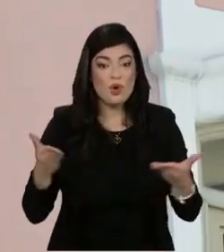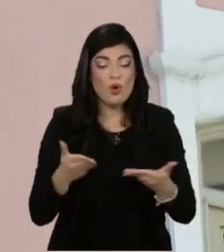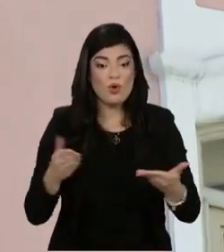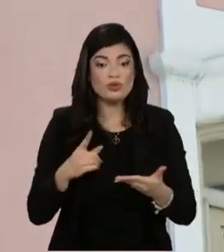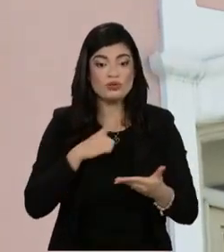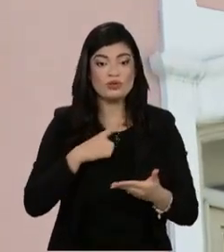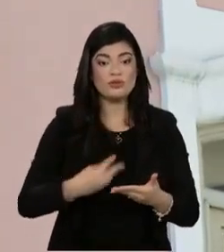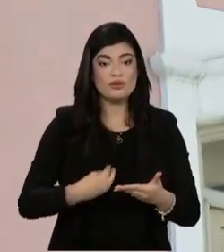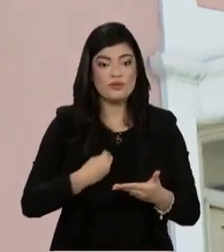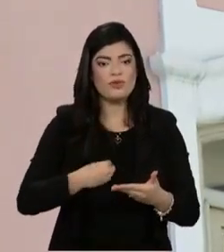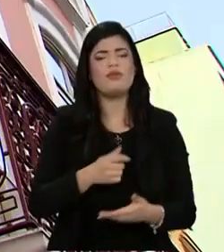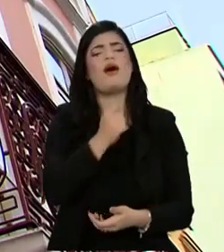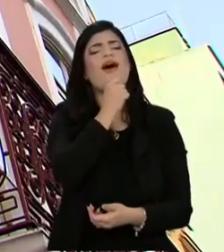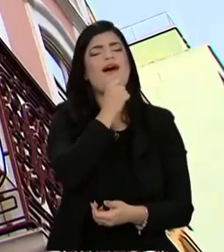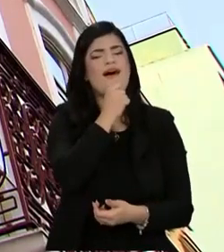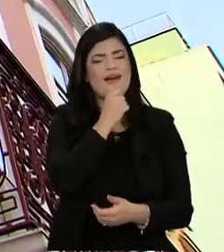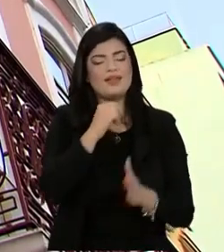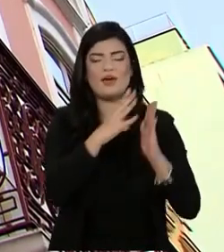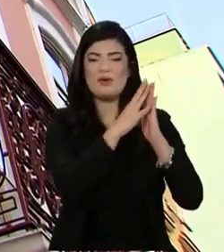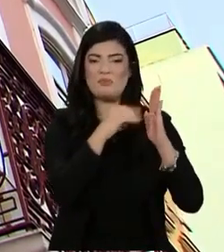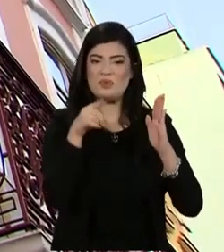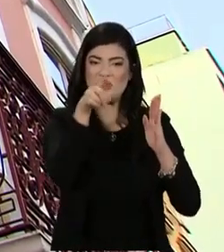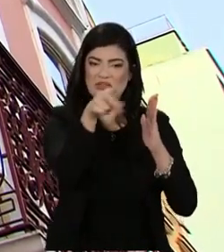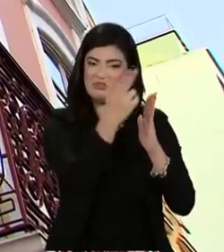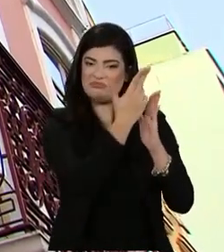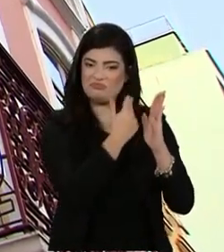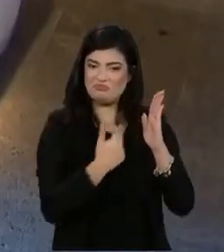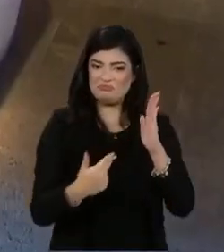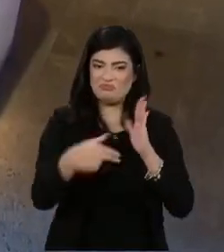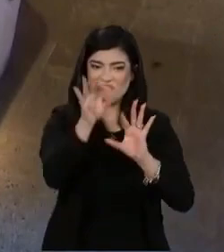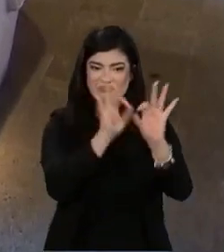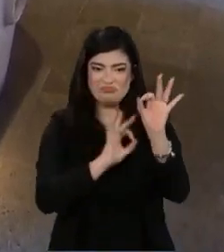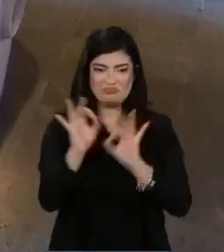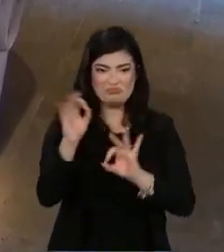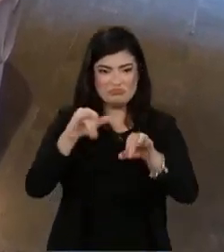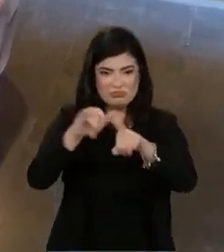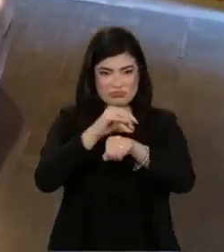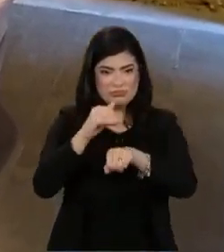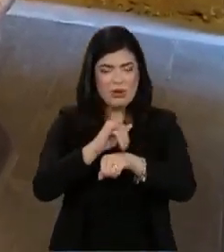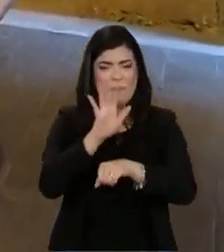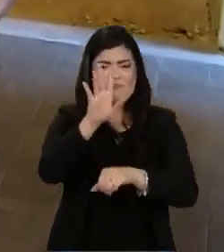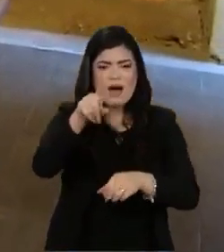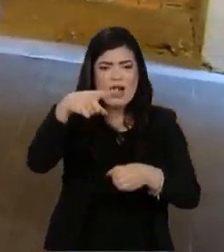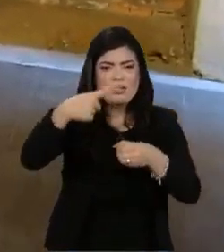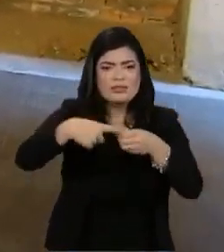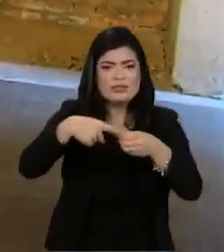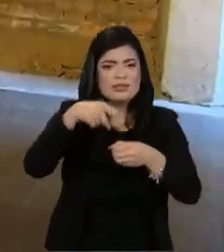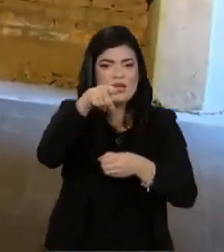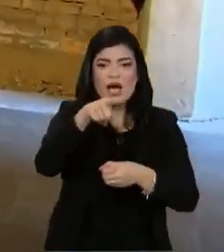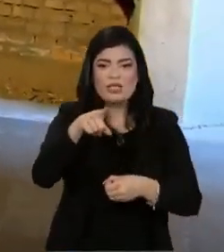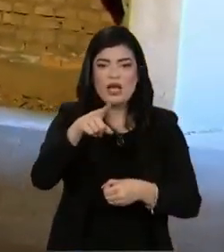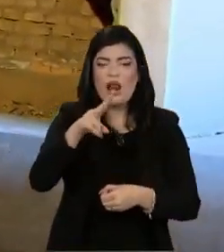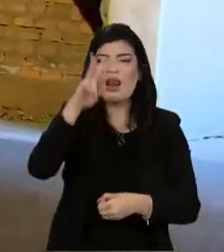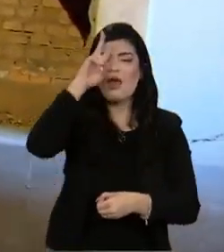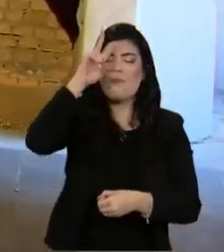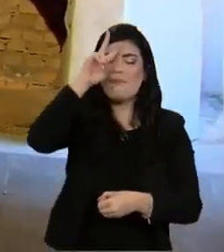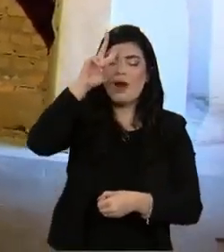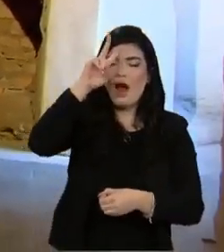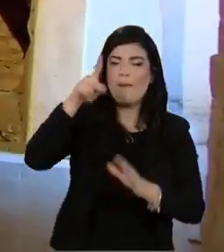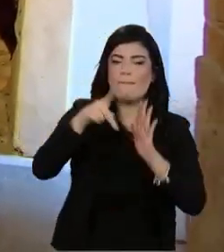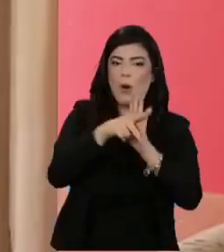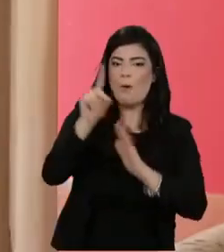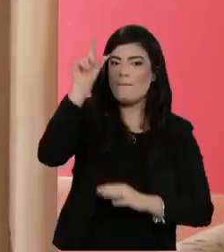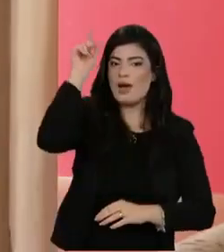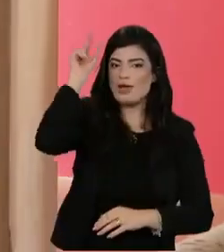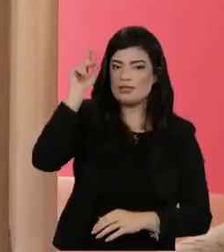ainda alguns exemplares dessa arquitetura europeia. Mas a cidade é dinâmica, ela não vai viver de uma memória arquitetônica